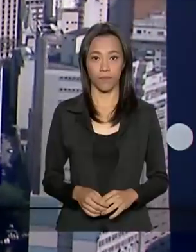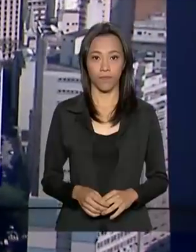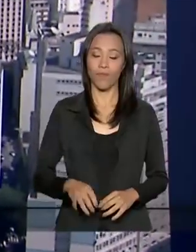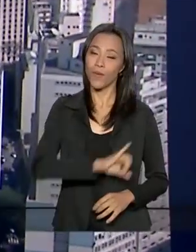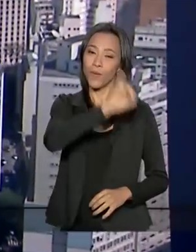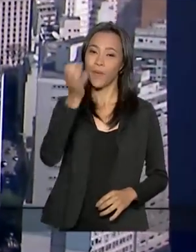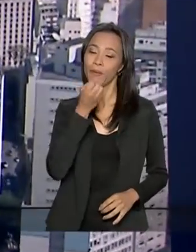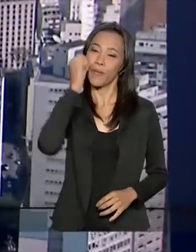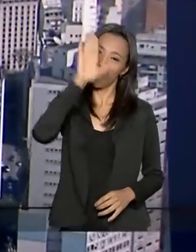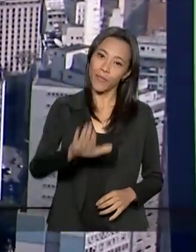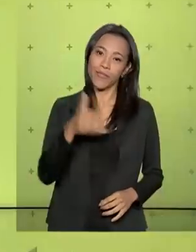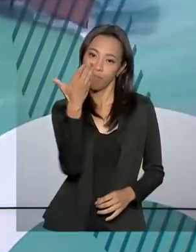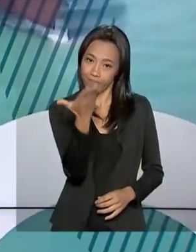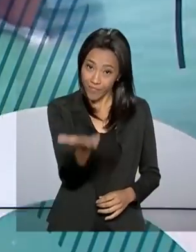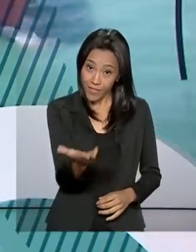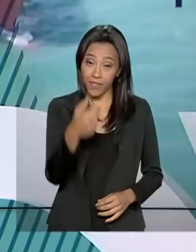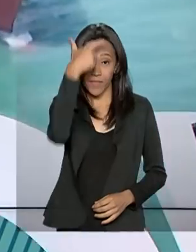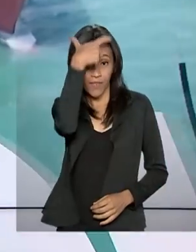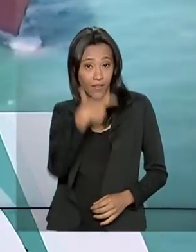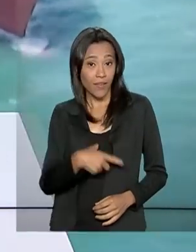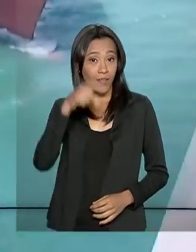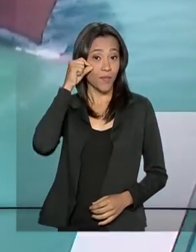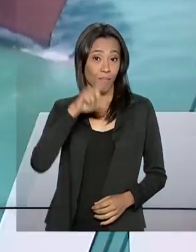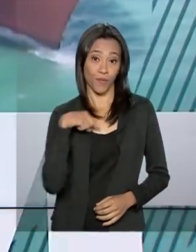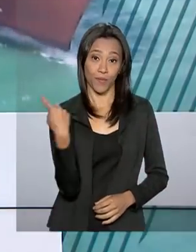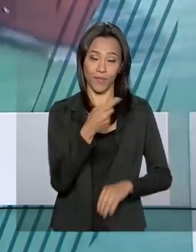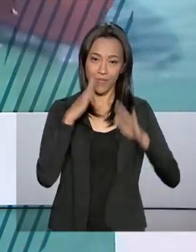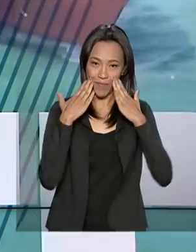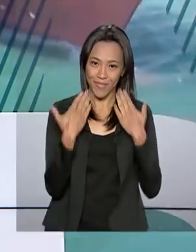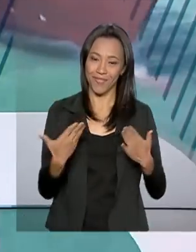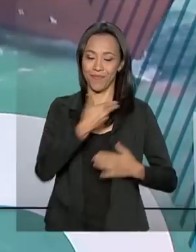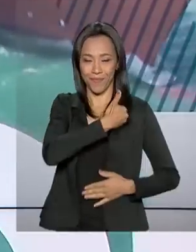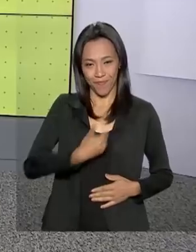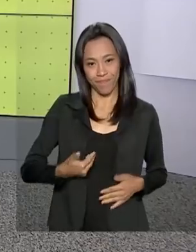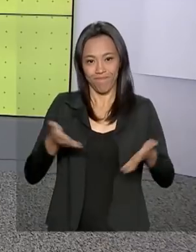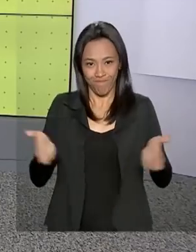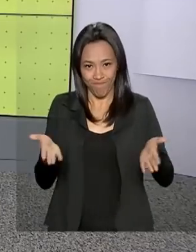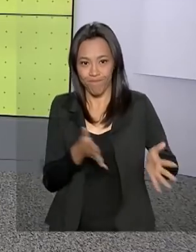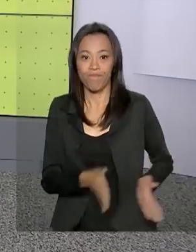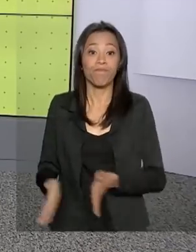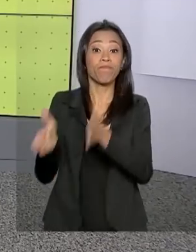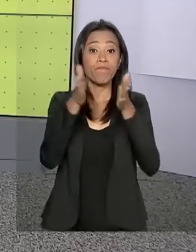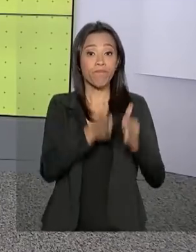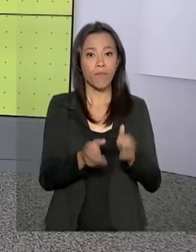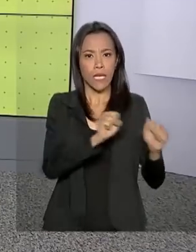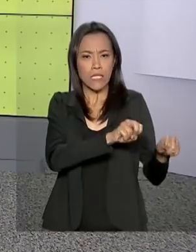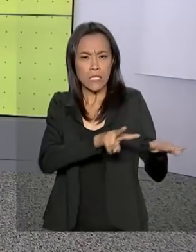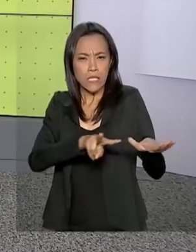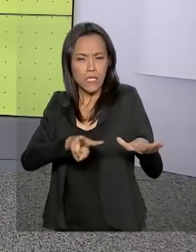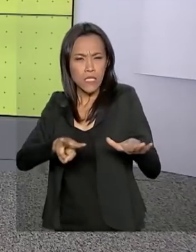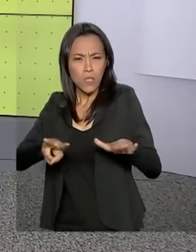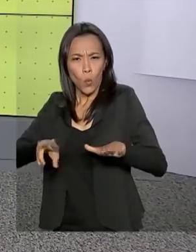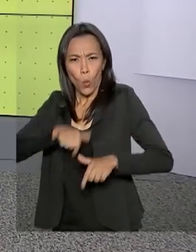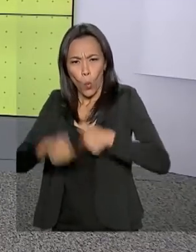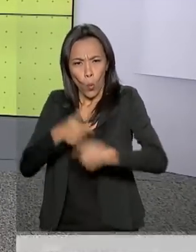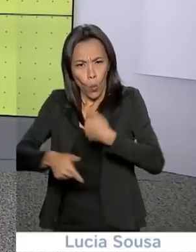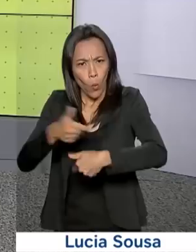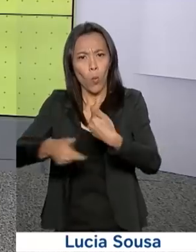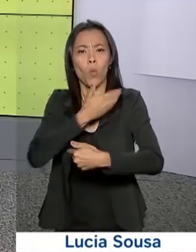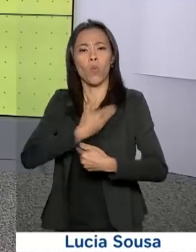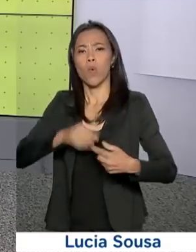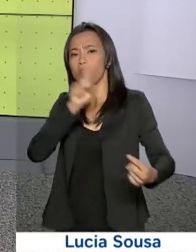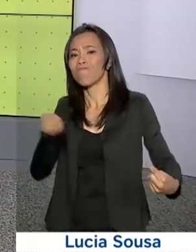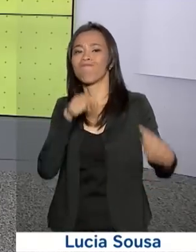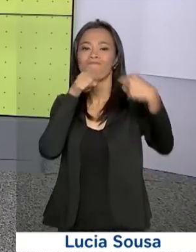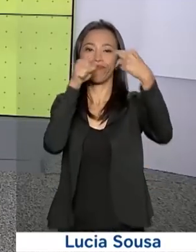Olá, boa tarde para você. Eu sou Roberto Camargo e está no ar o Governo Agora. A semana segue com o governo trabalhando para